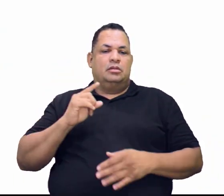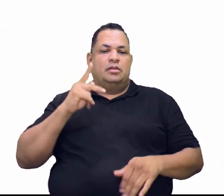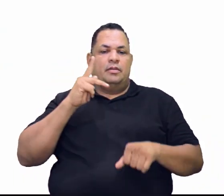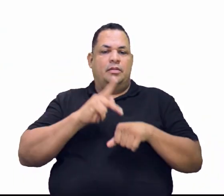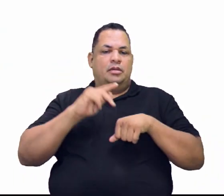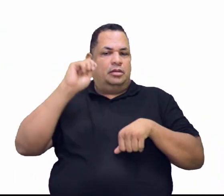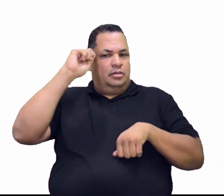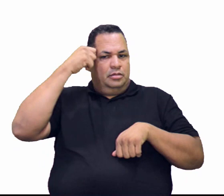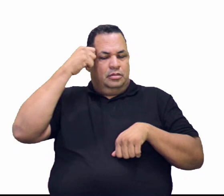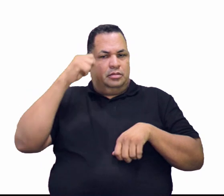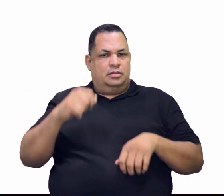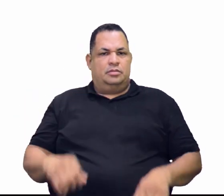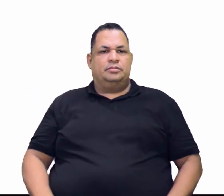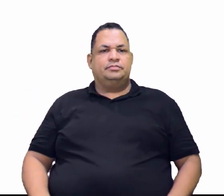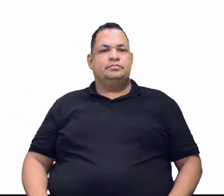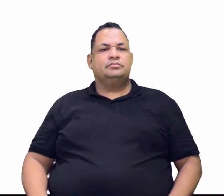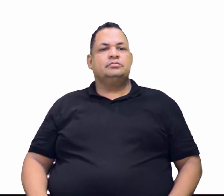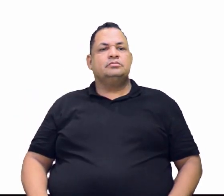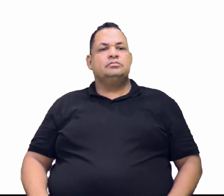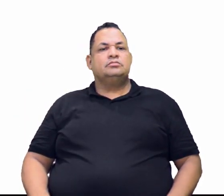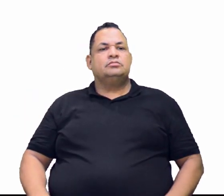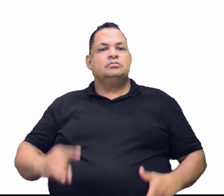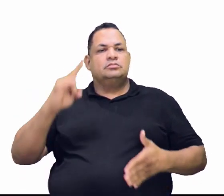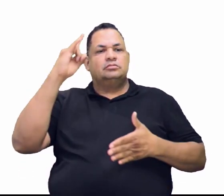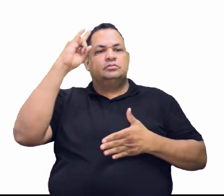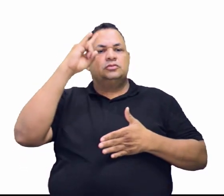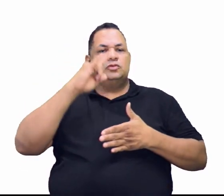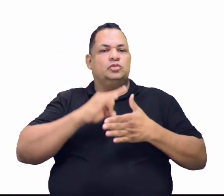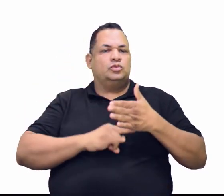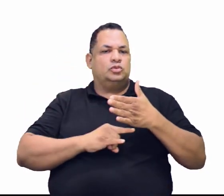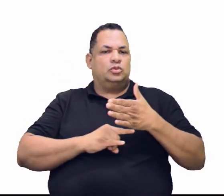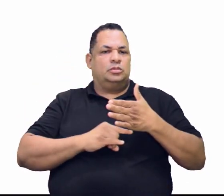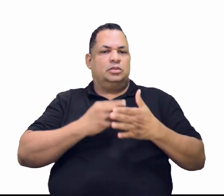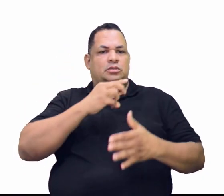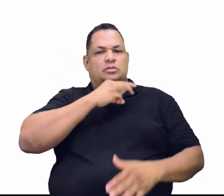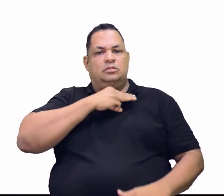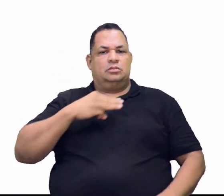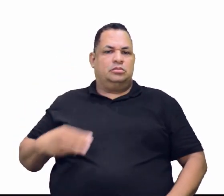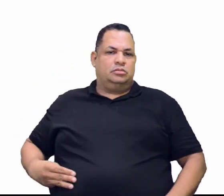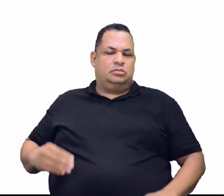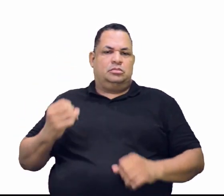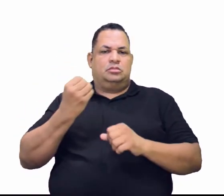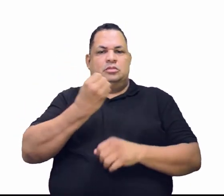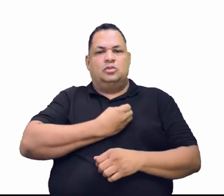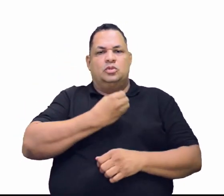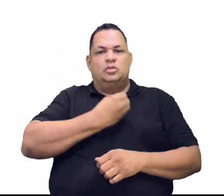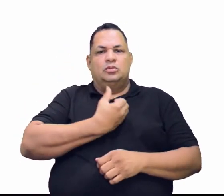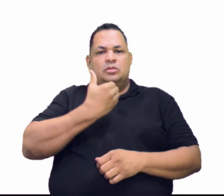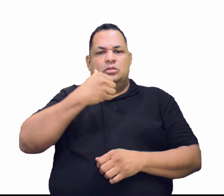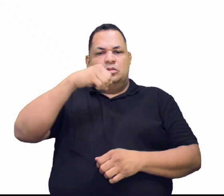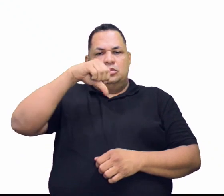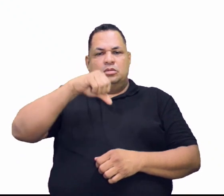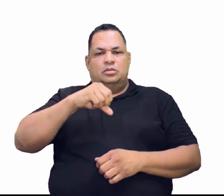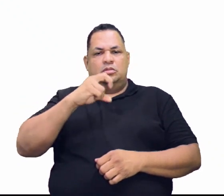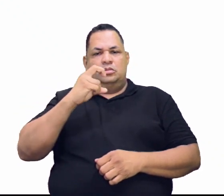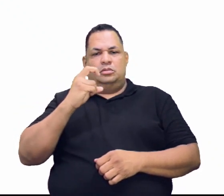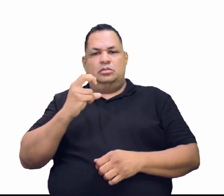A portaria ministerial de número 195, de 1970,